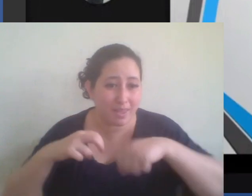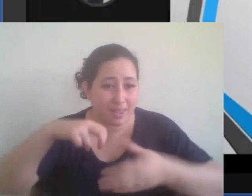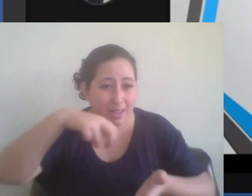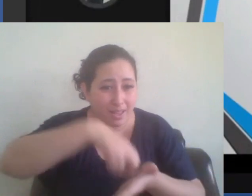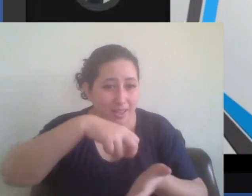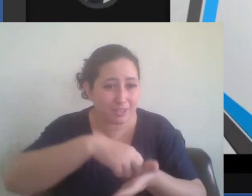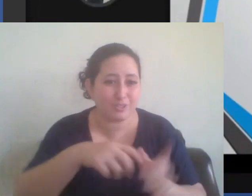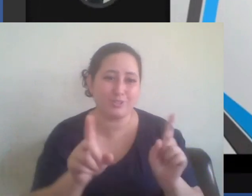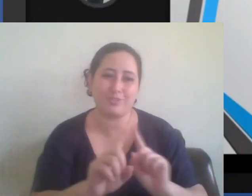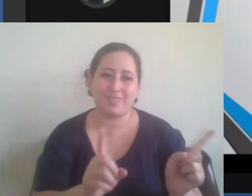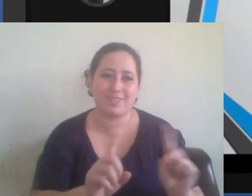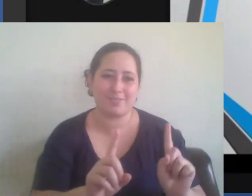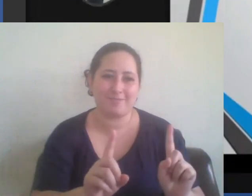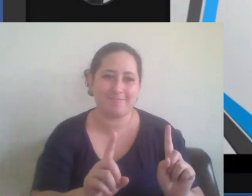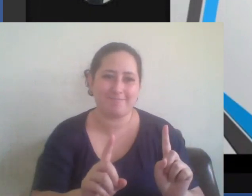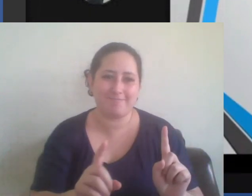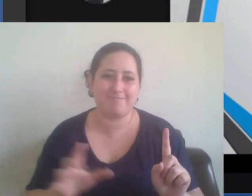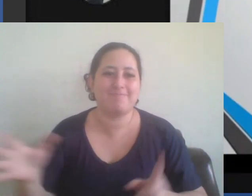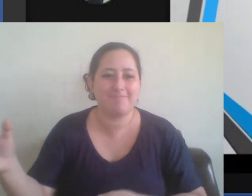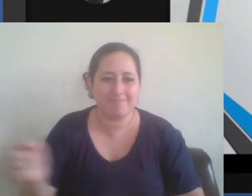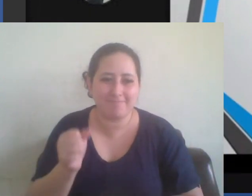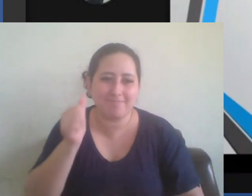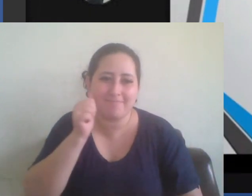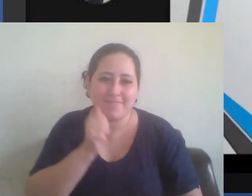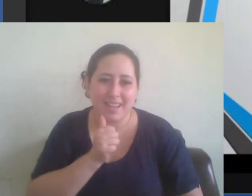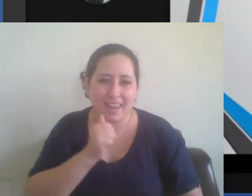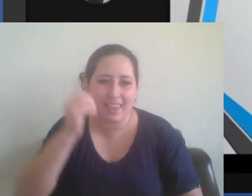mas punir o elo mais fraco